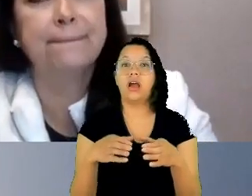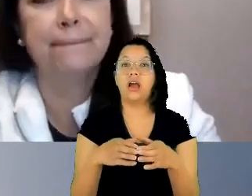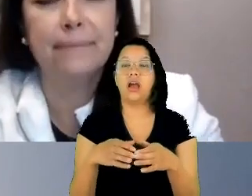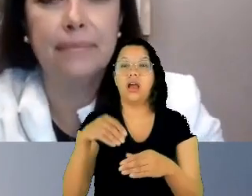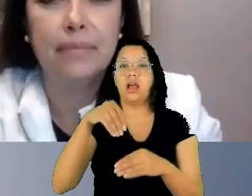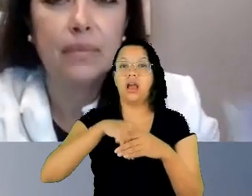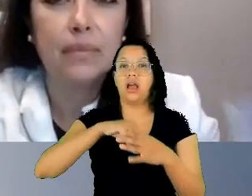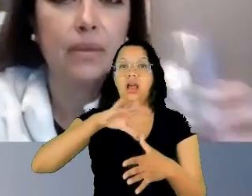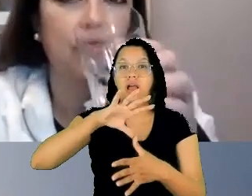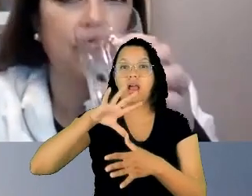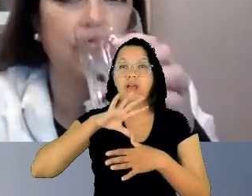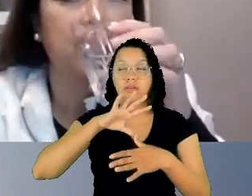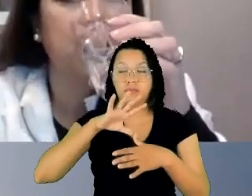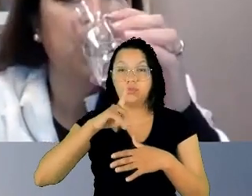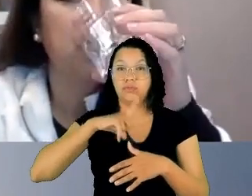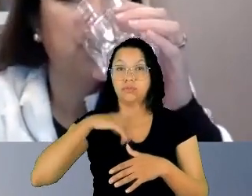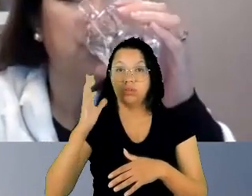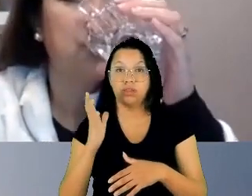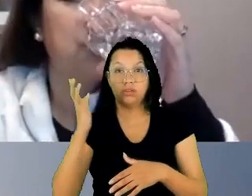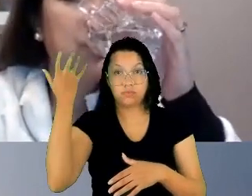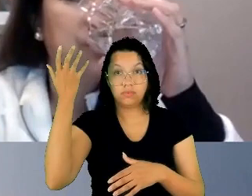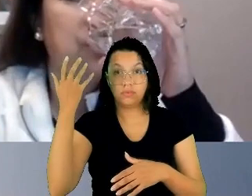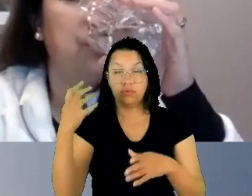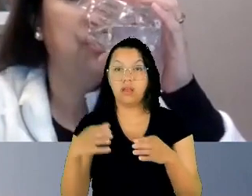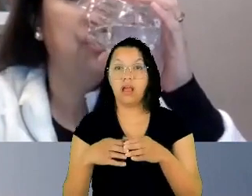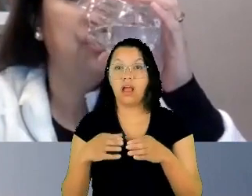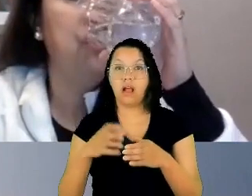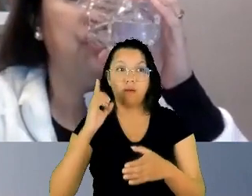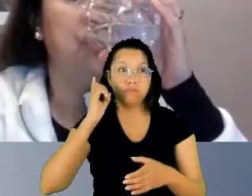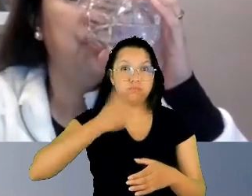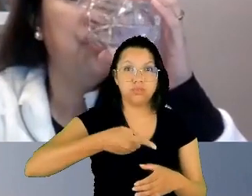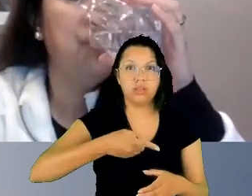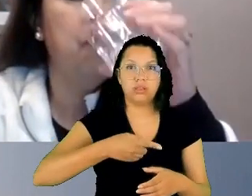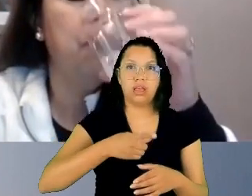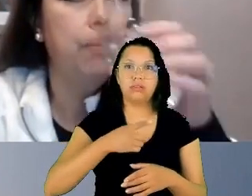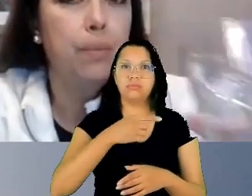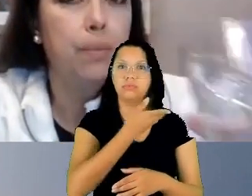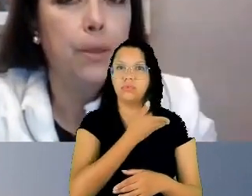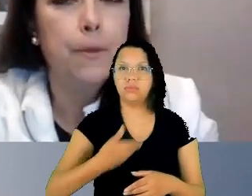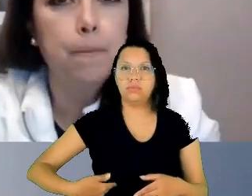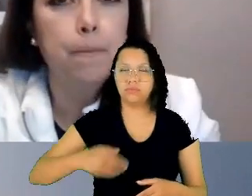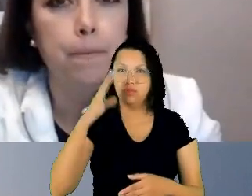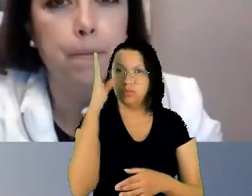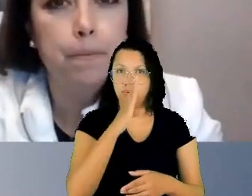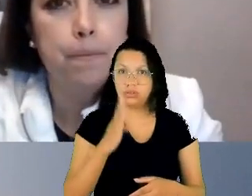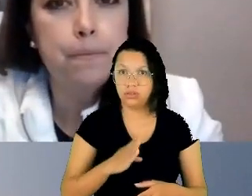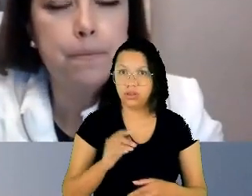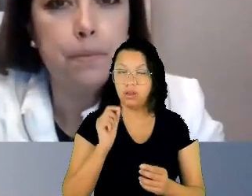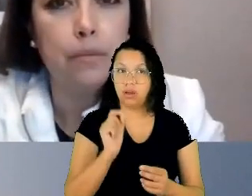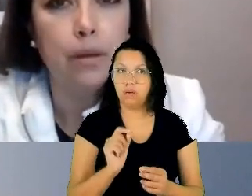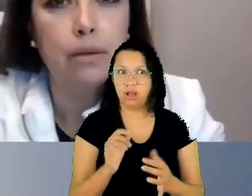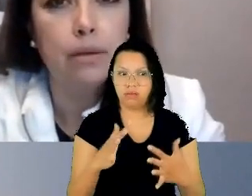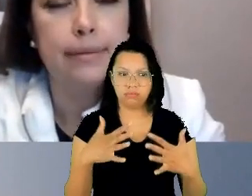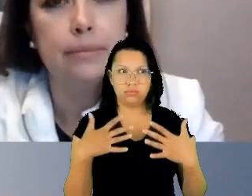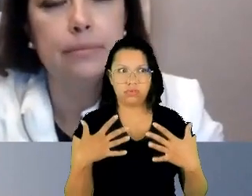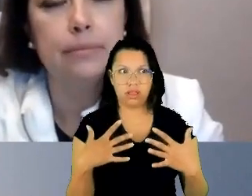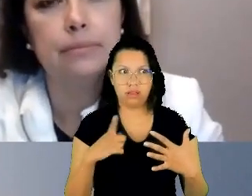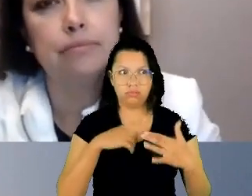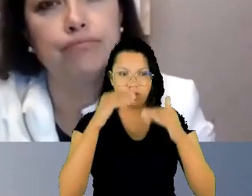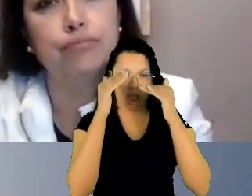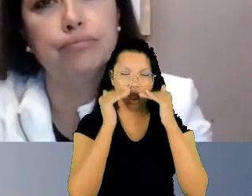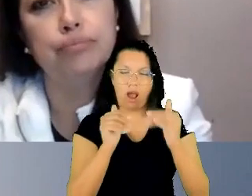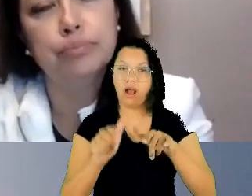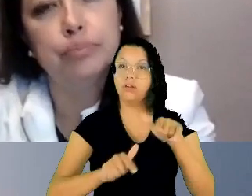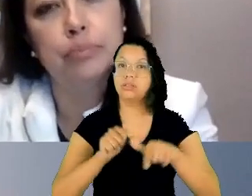Comissão Interamericana condenando o Estado brasileiro. E o que é fascinante no trabalho que eu tenho a honra de servir é que nós trabalhamos com o Instituto da